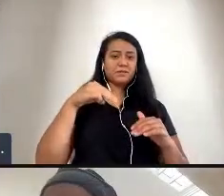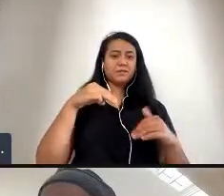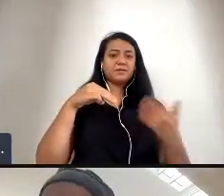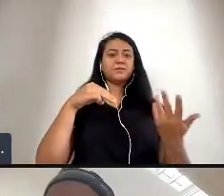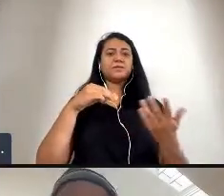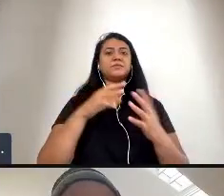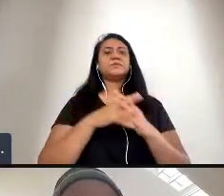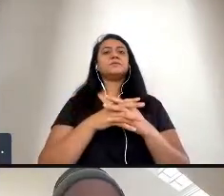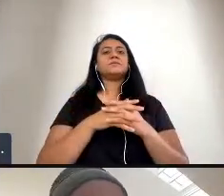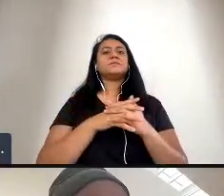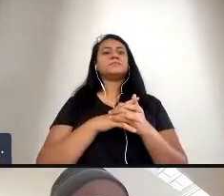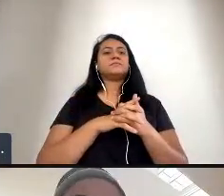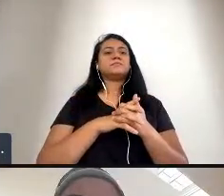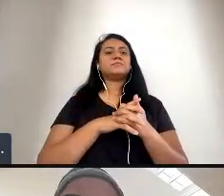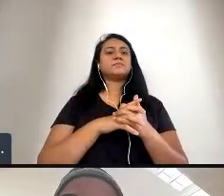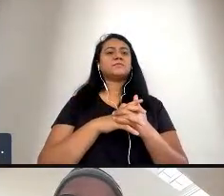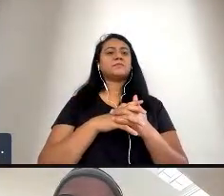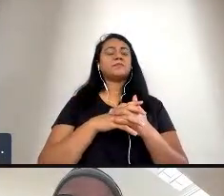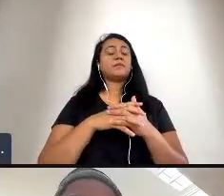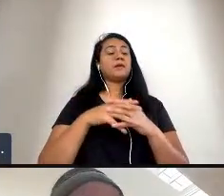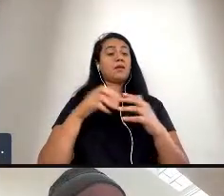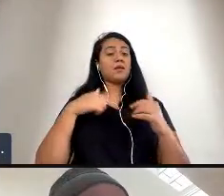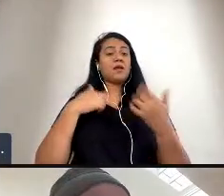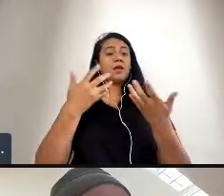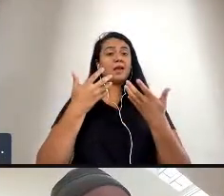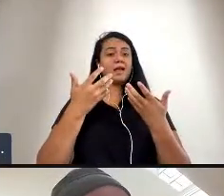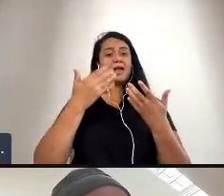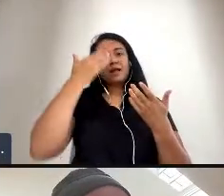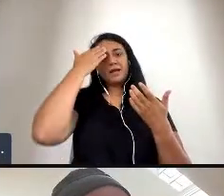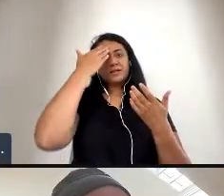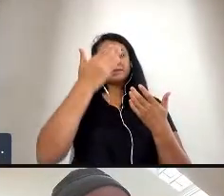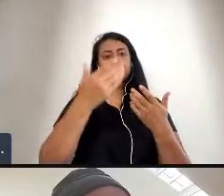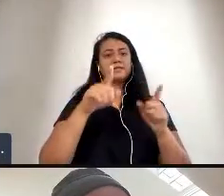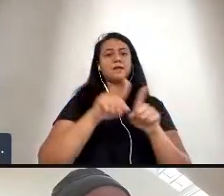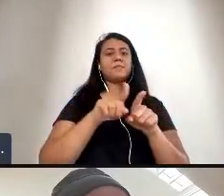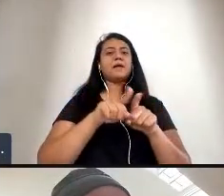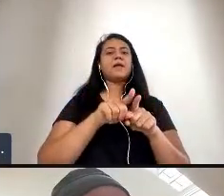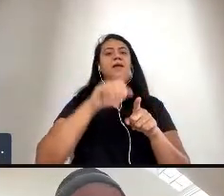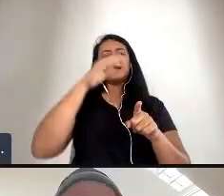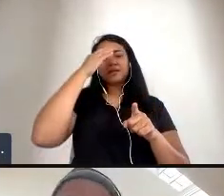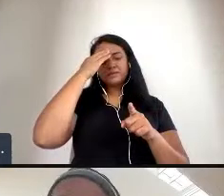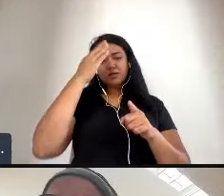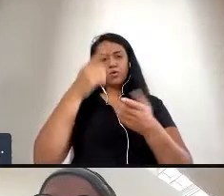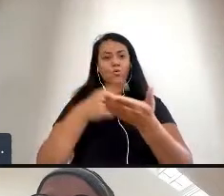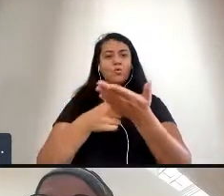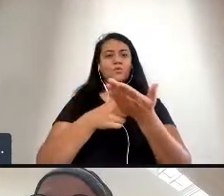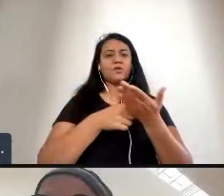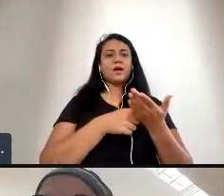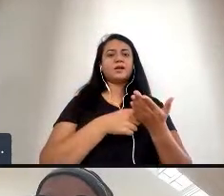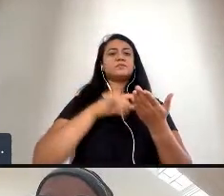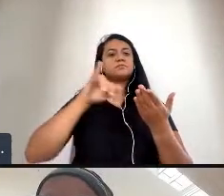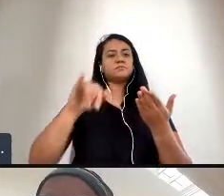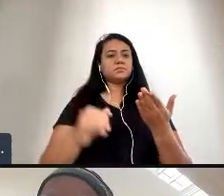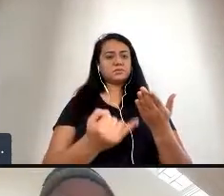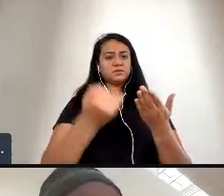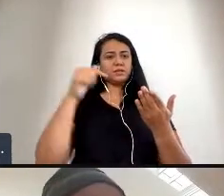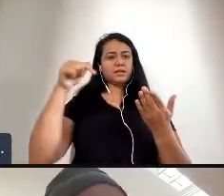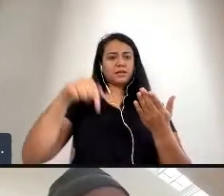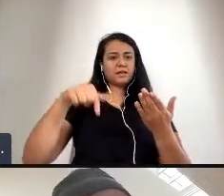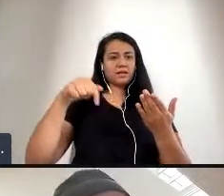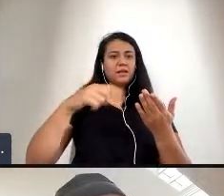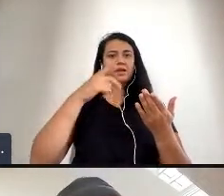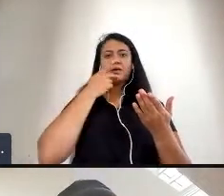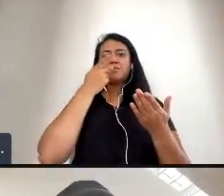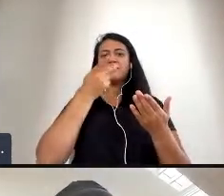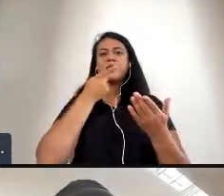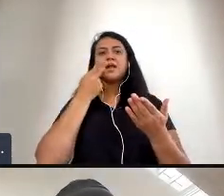eu quero agradecer também agradecer não só o convite mas de ter a oportunidade de estar aqui falando um pouquinho